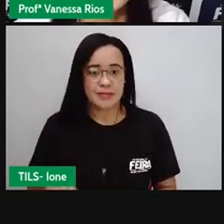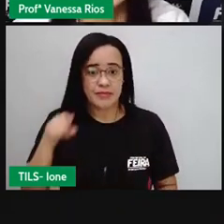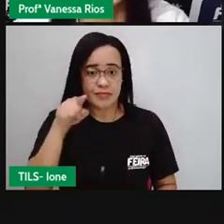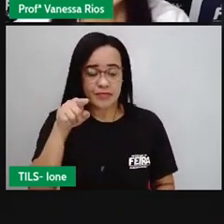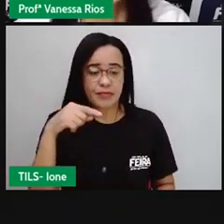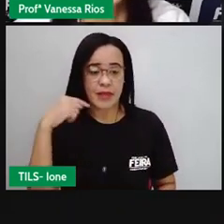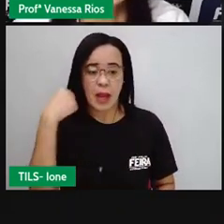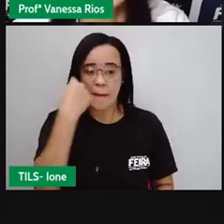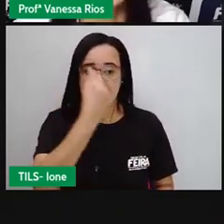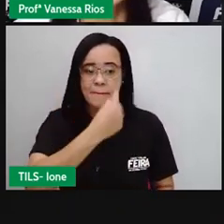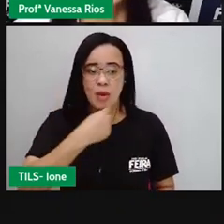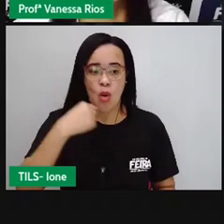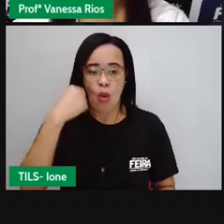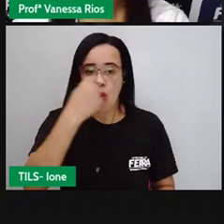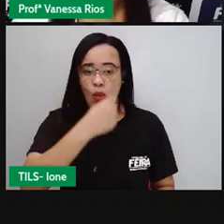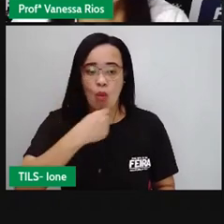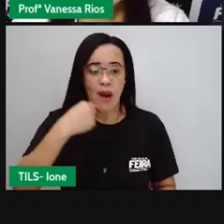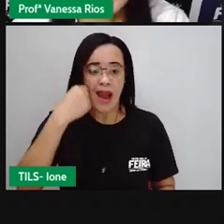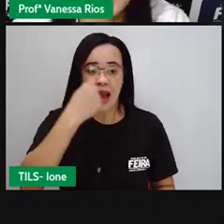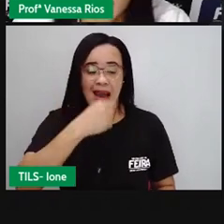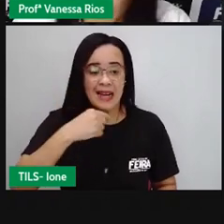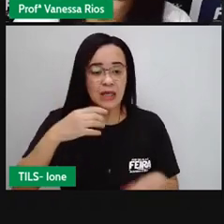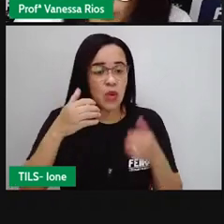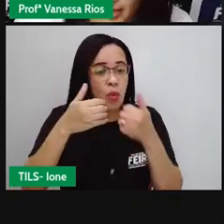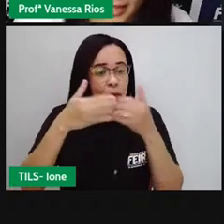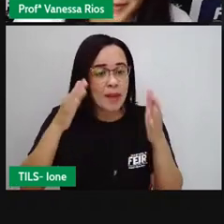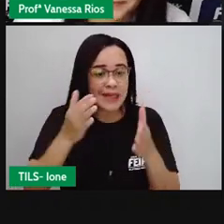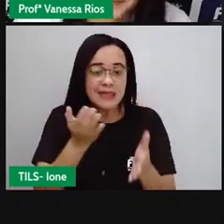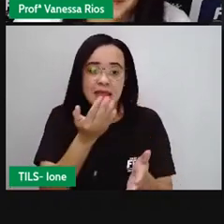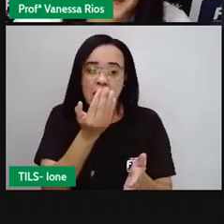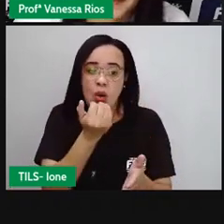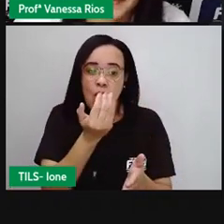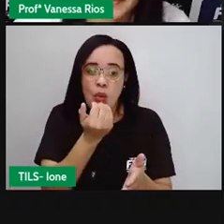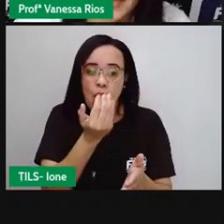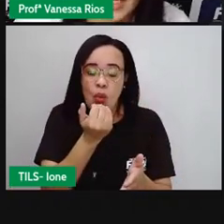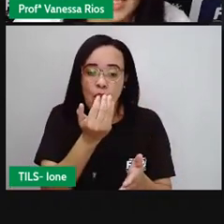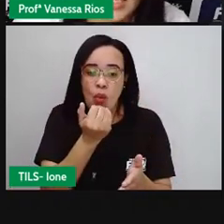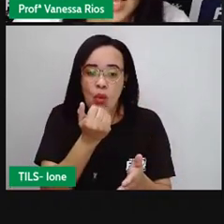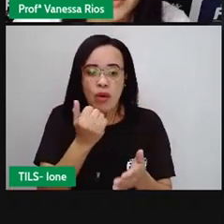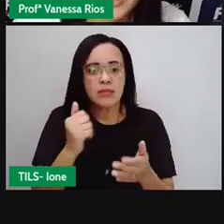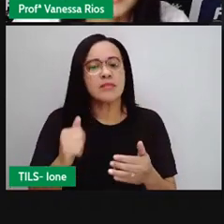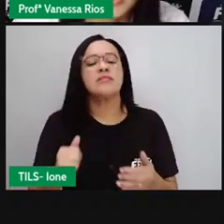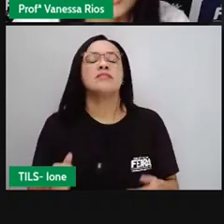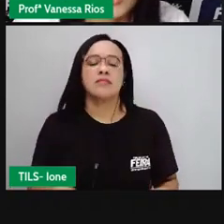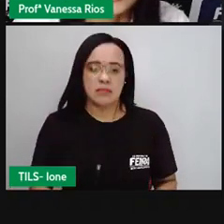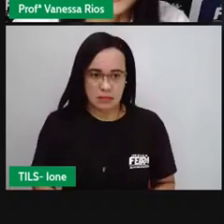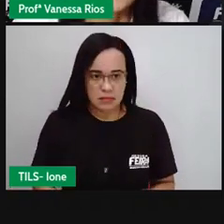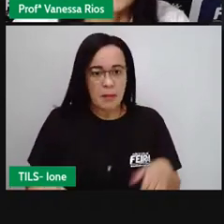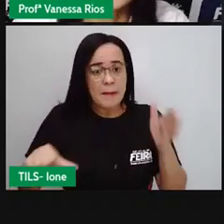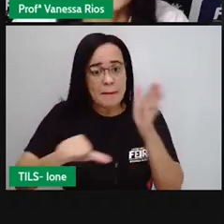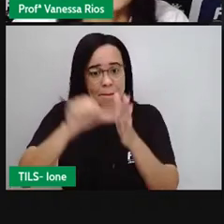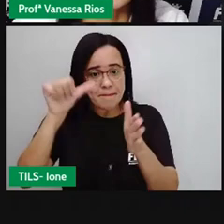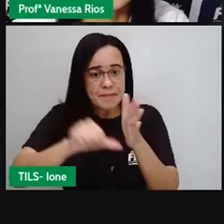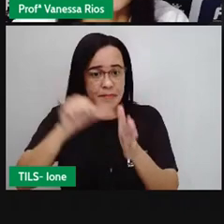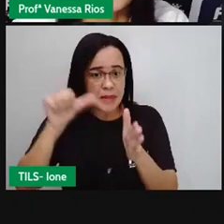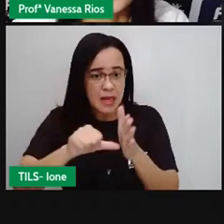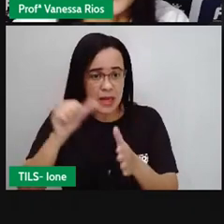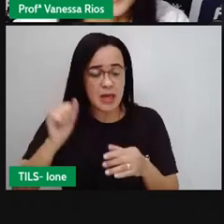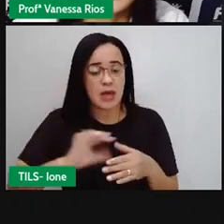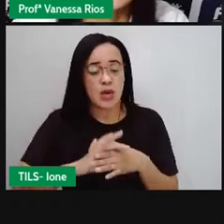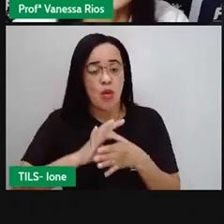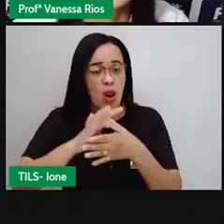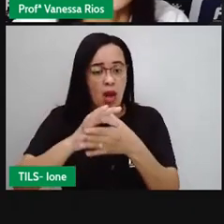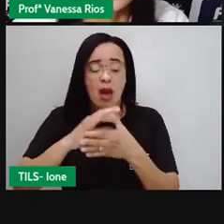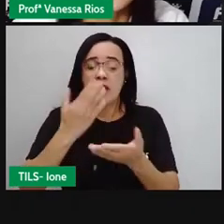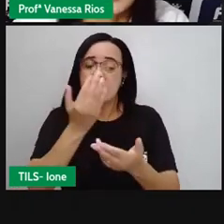e a digestão, ela começa na boca. E aí primeiro, quando levamos o alimento à